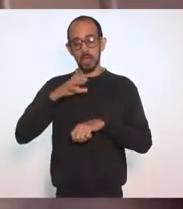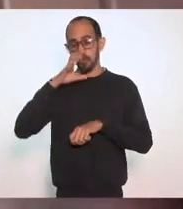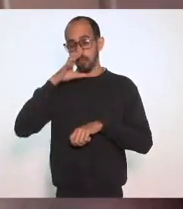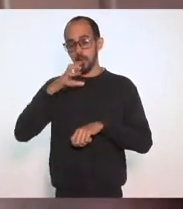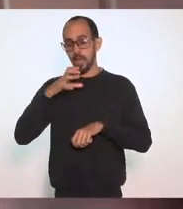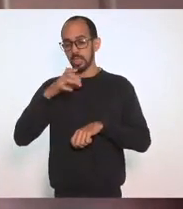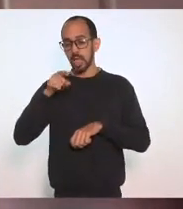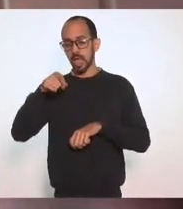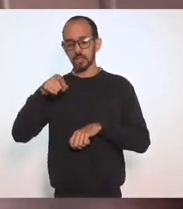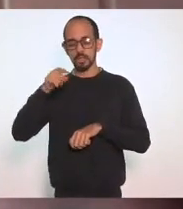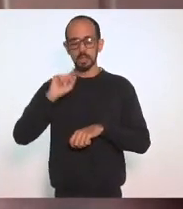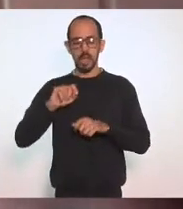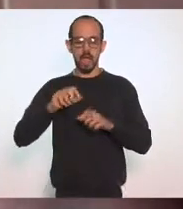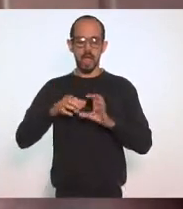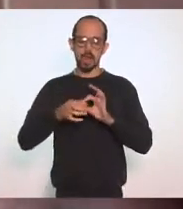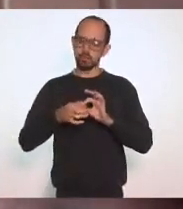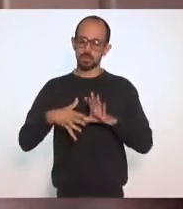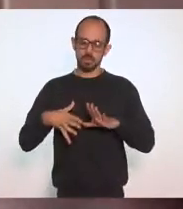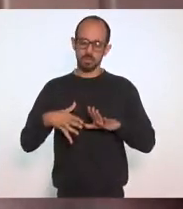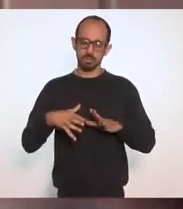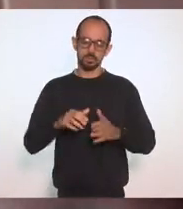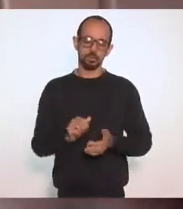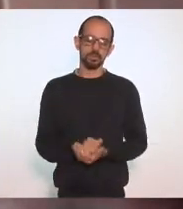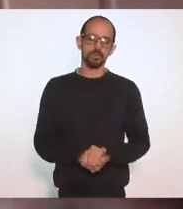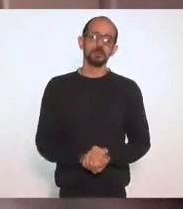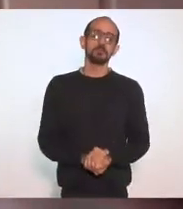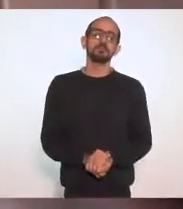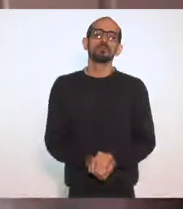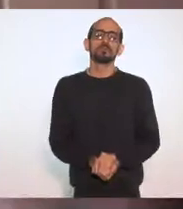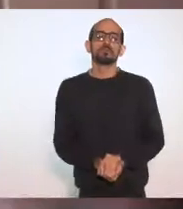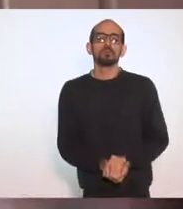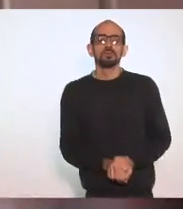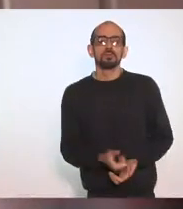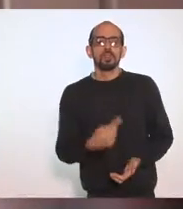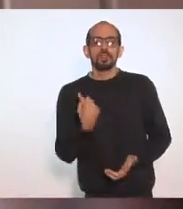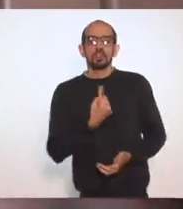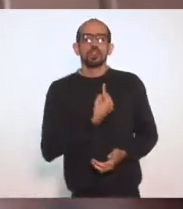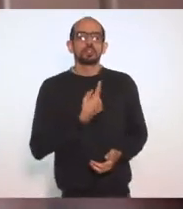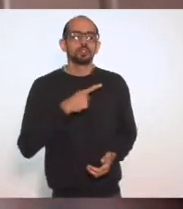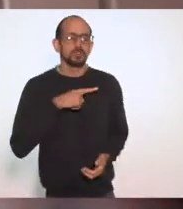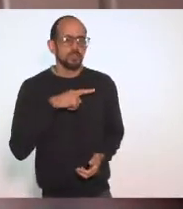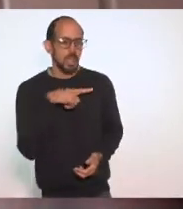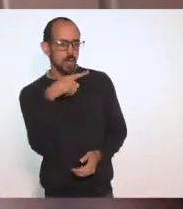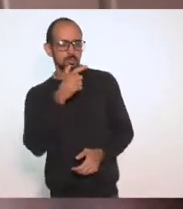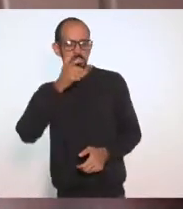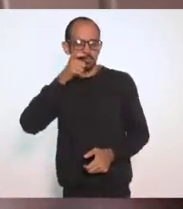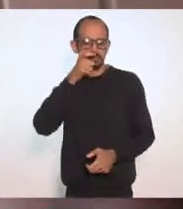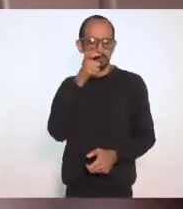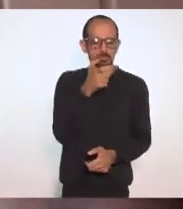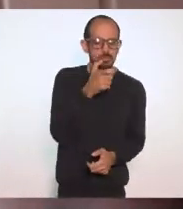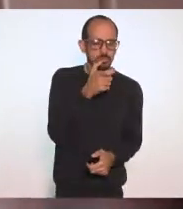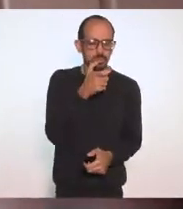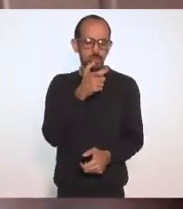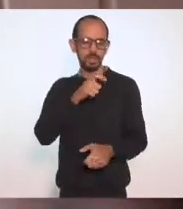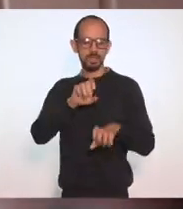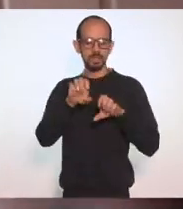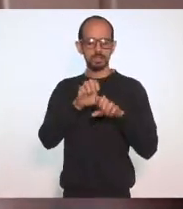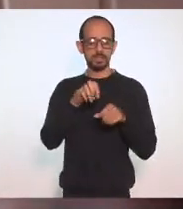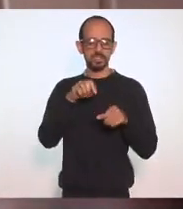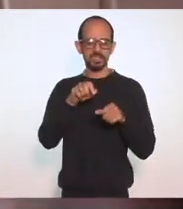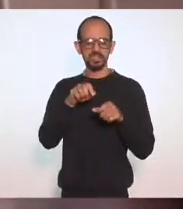democracia Eu costumo dizer Que nós temos fissuras Na nossa estrutura